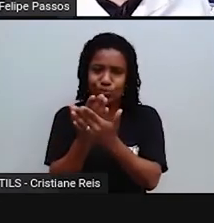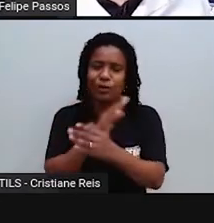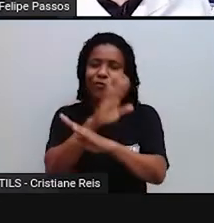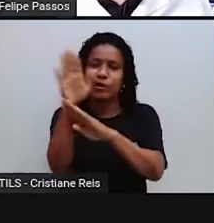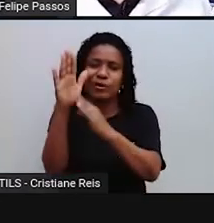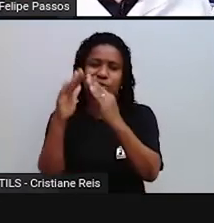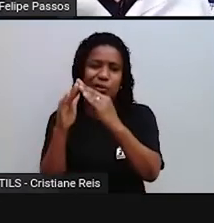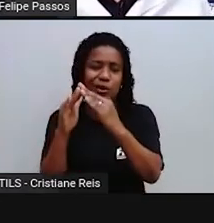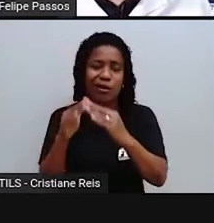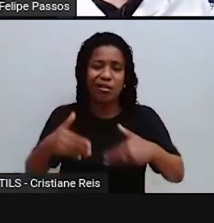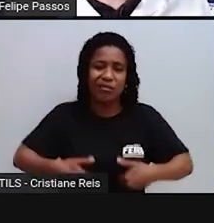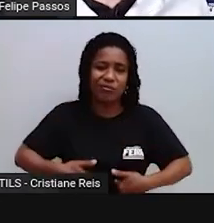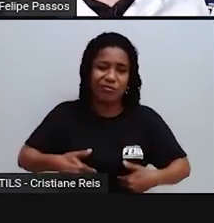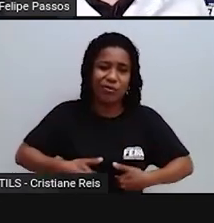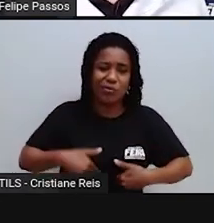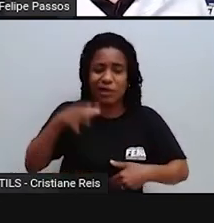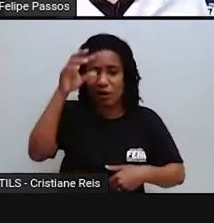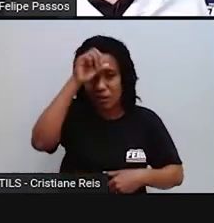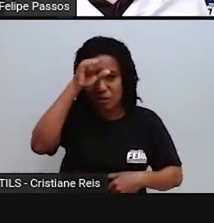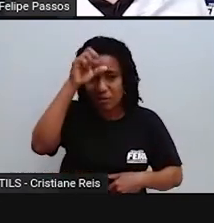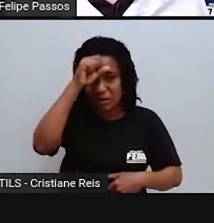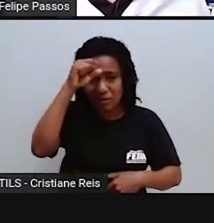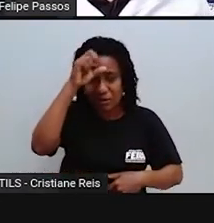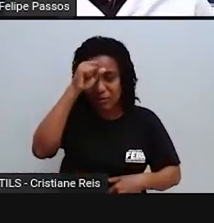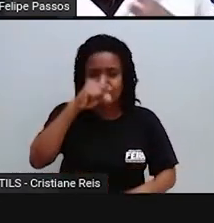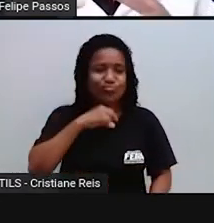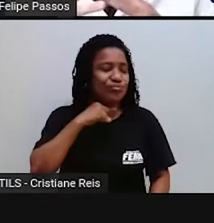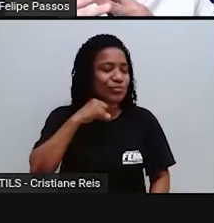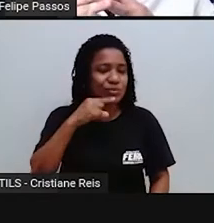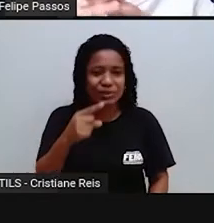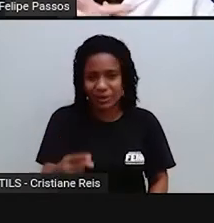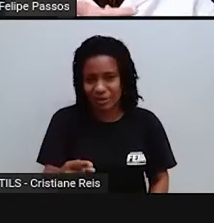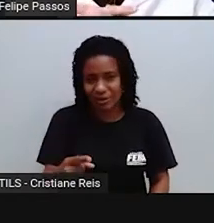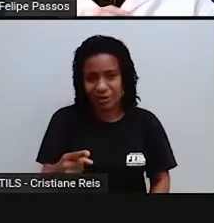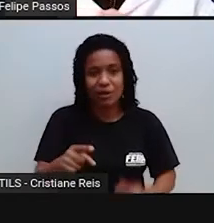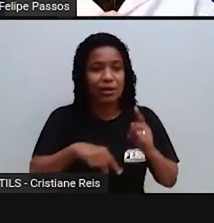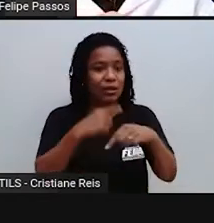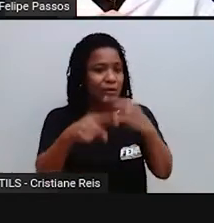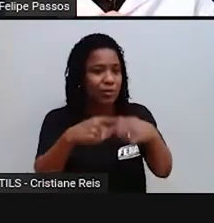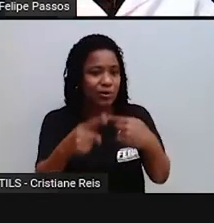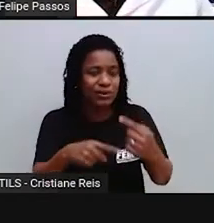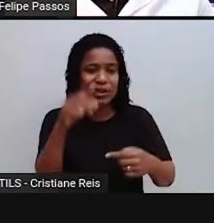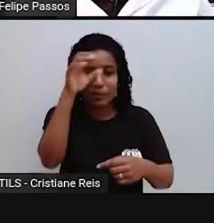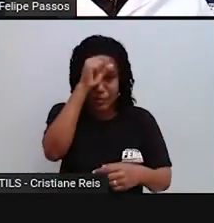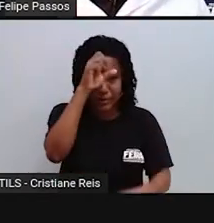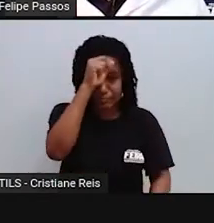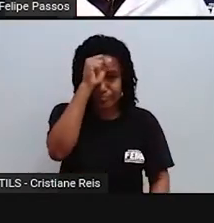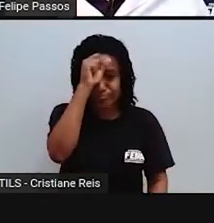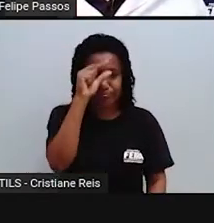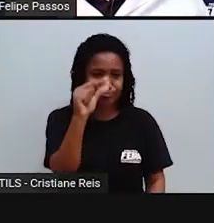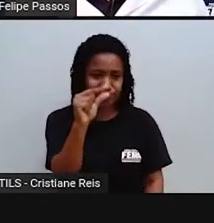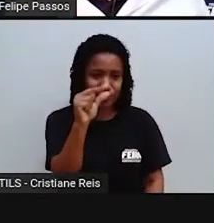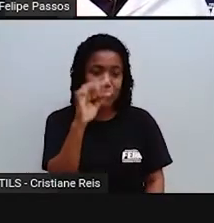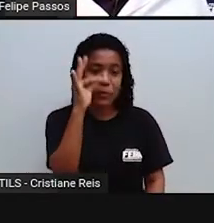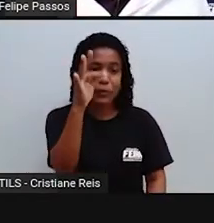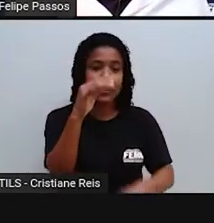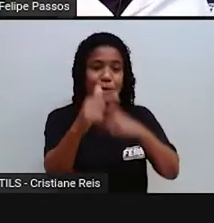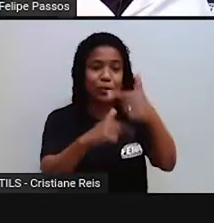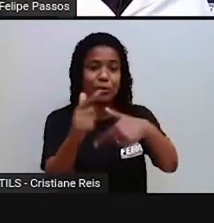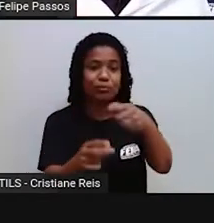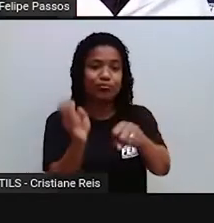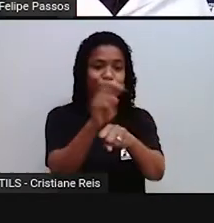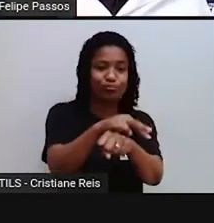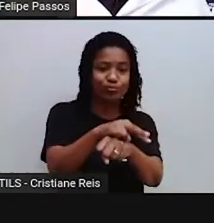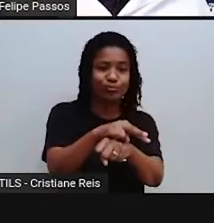não consegue um bom emprego, ele continua na faixa da pobreza. Está vendo como está tudo conectado? Então, esse segundo objetivo, ele